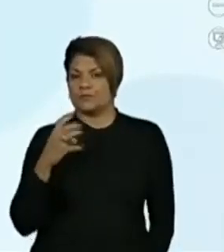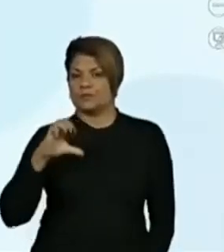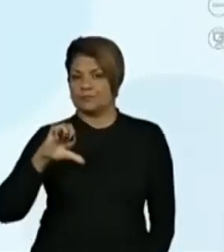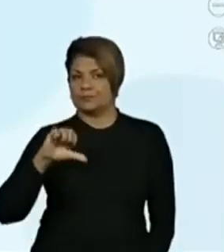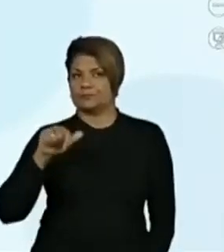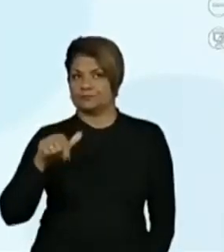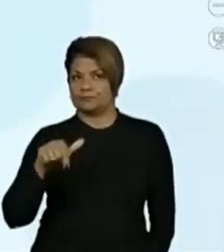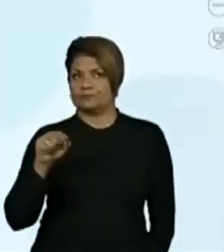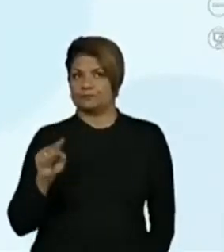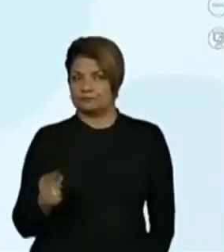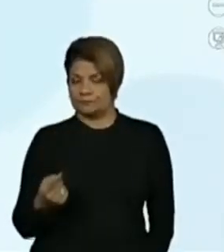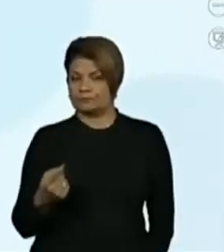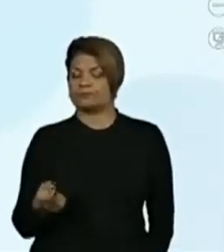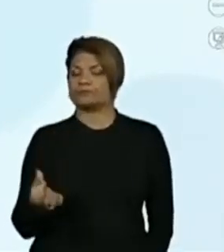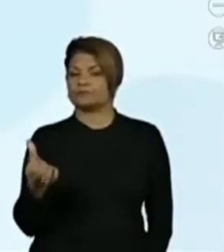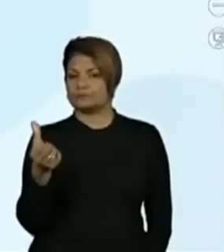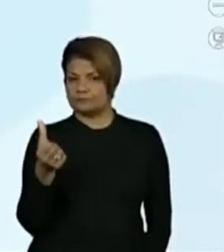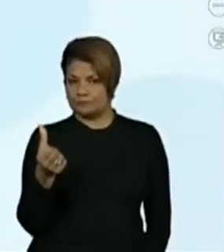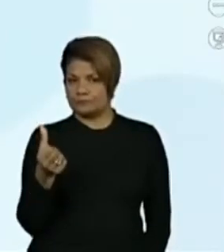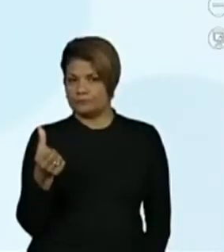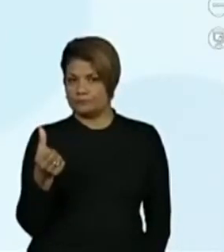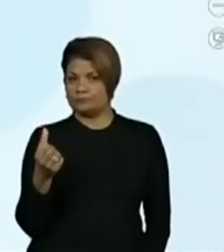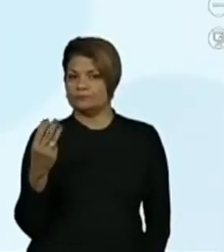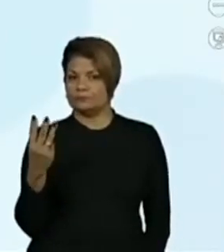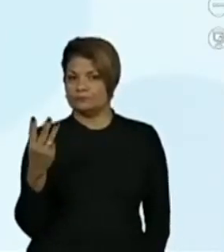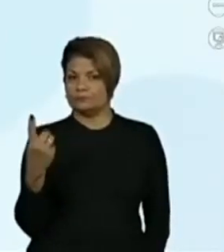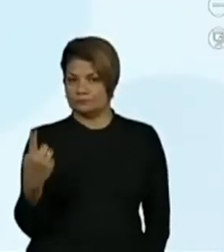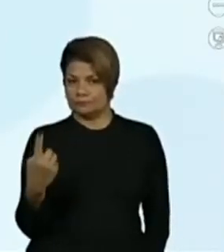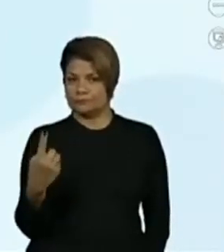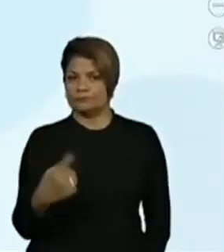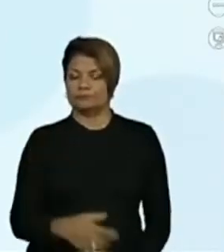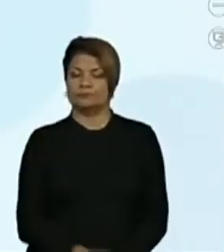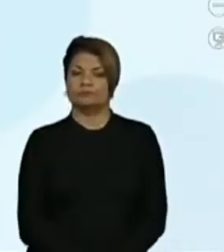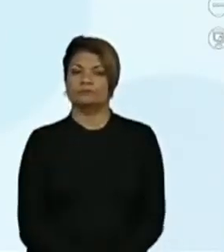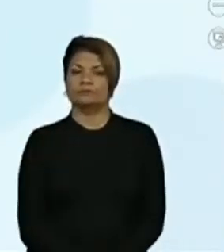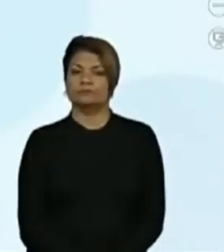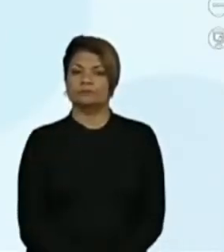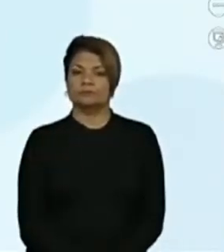497.631.